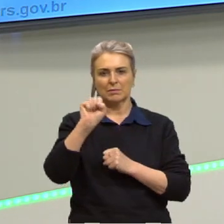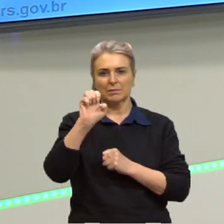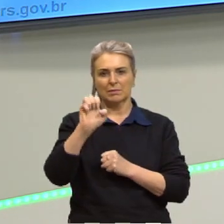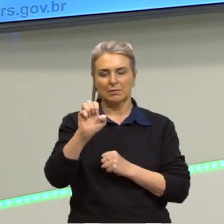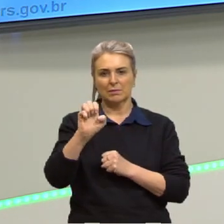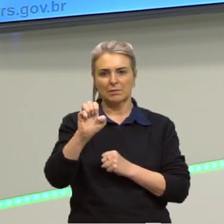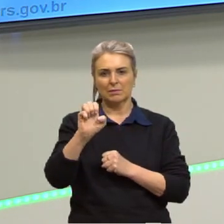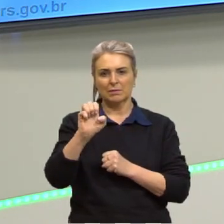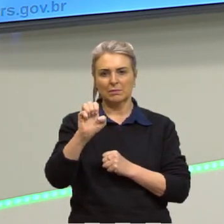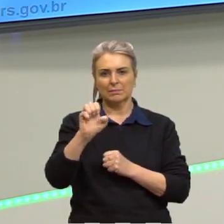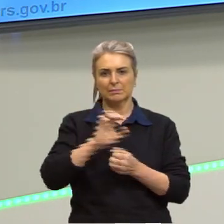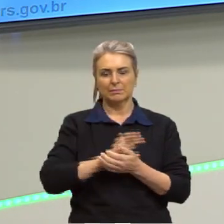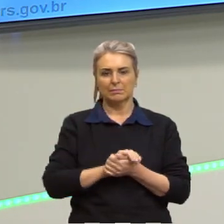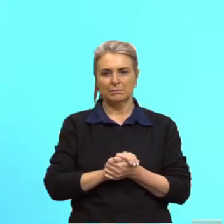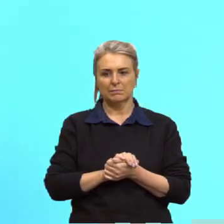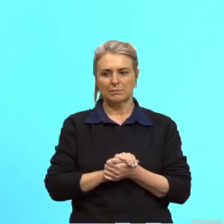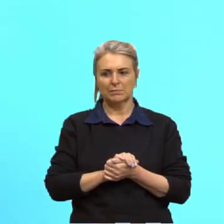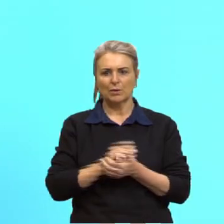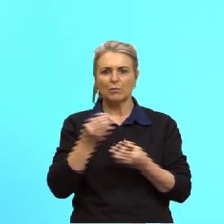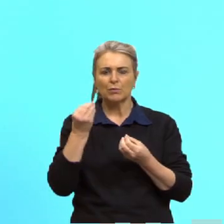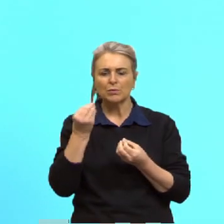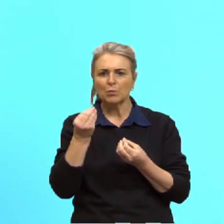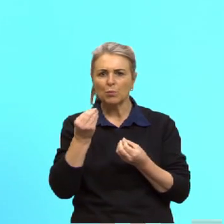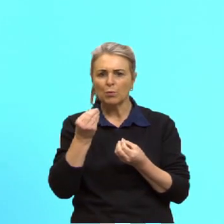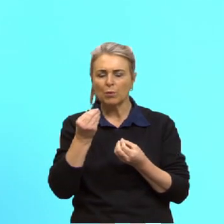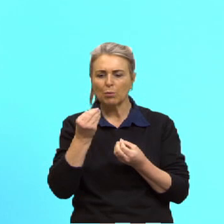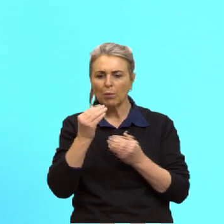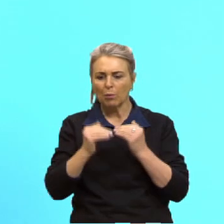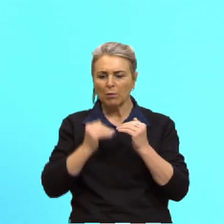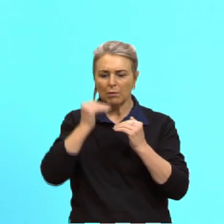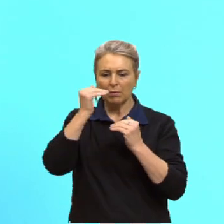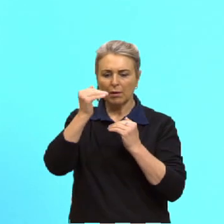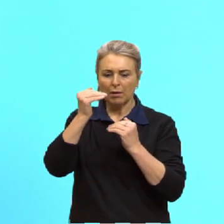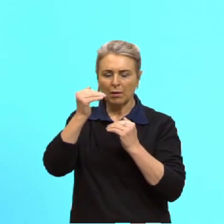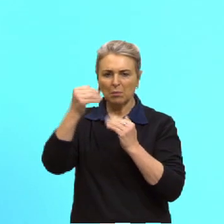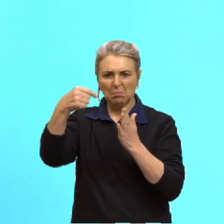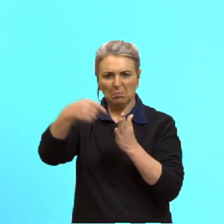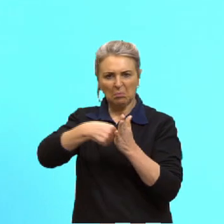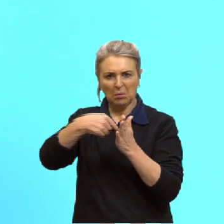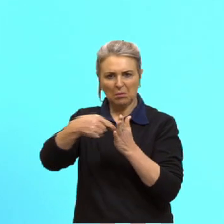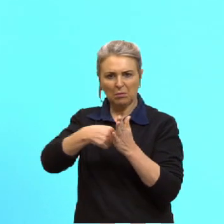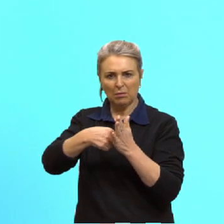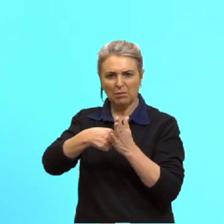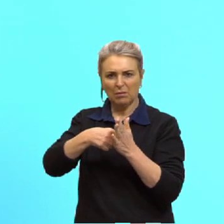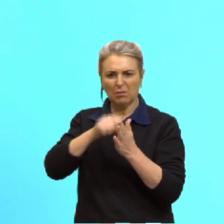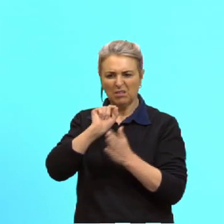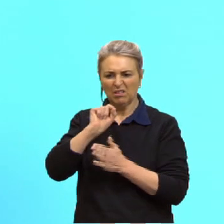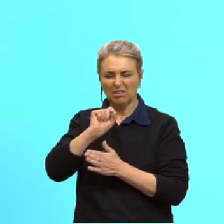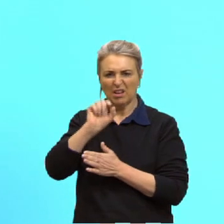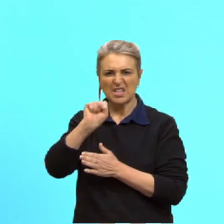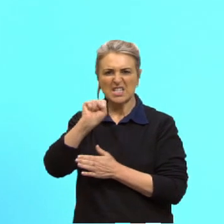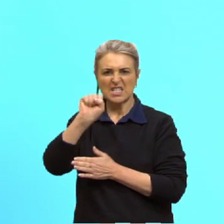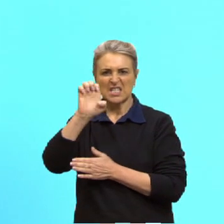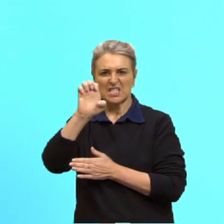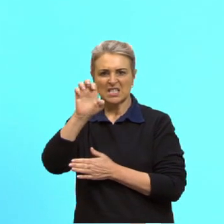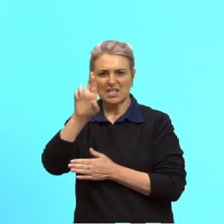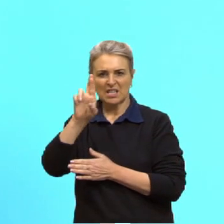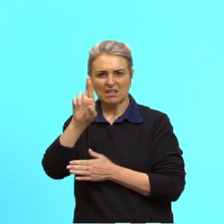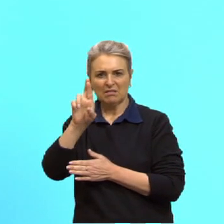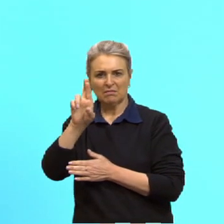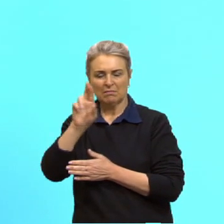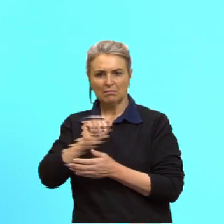crescer? vivem perguntando em redor. O é ser? É ter um corpo?